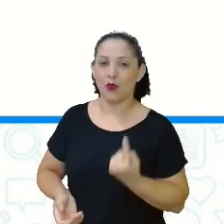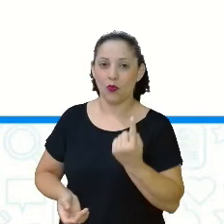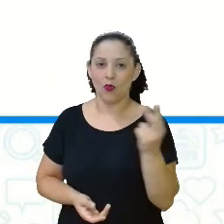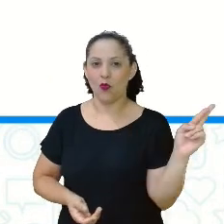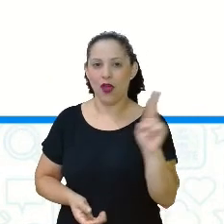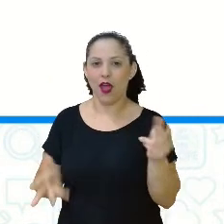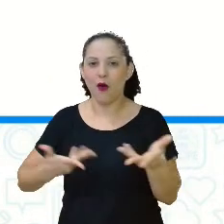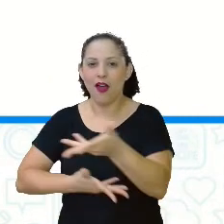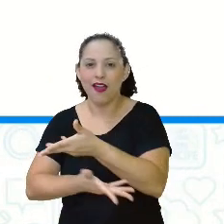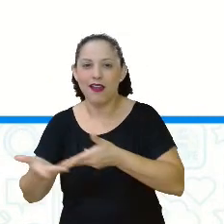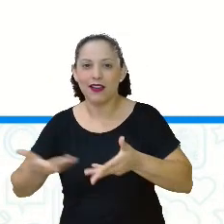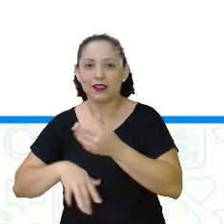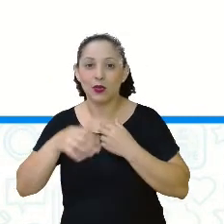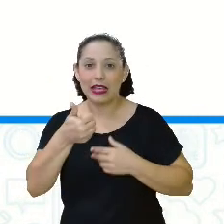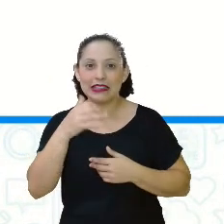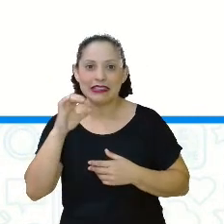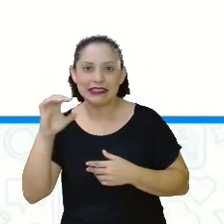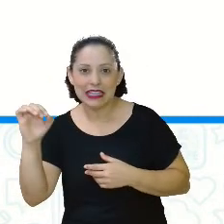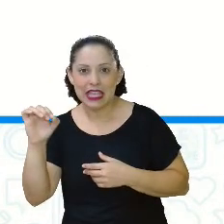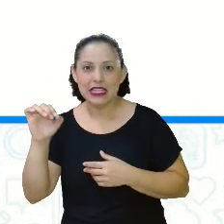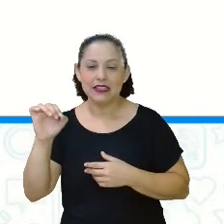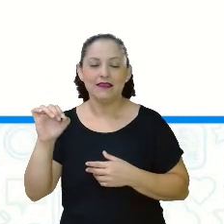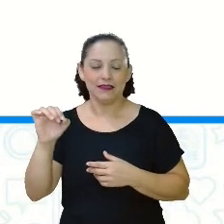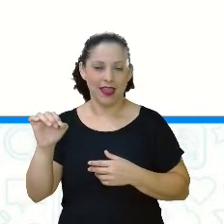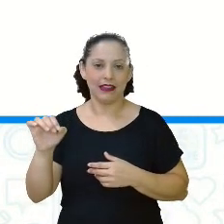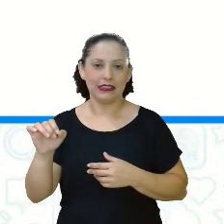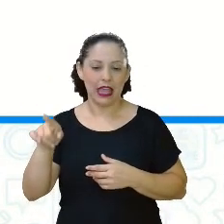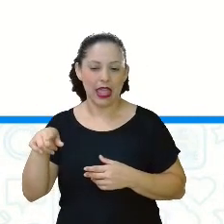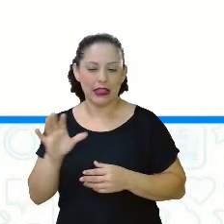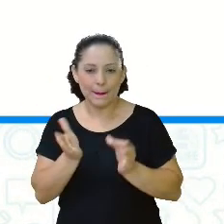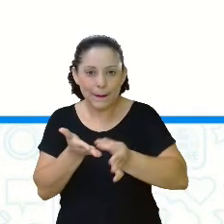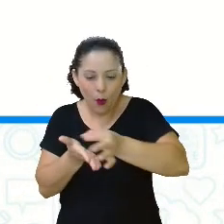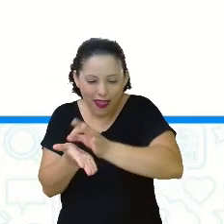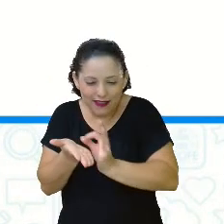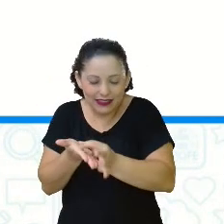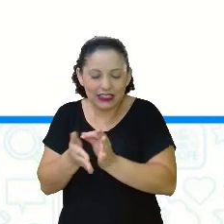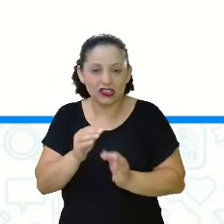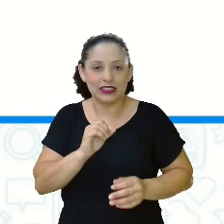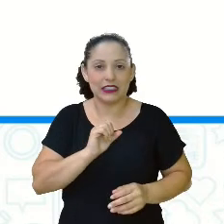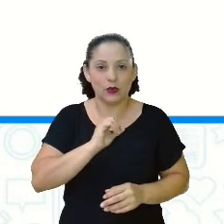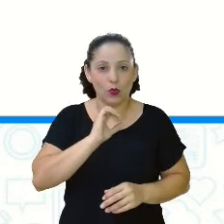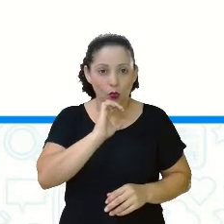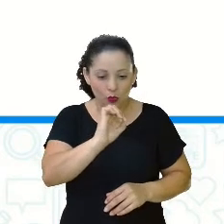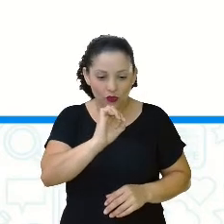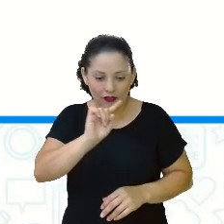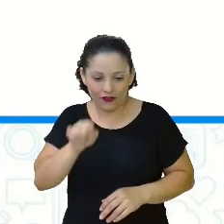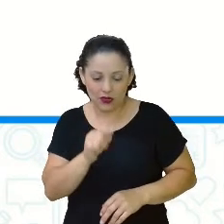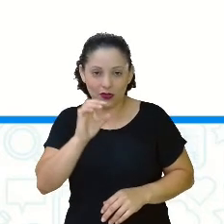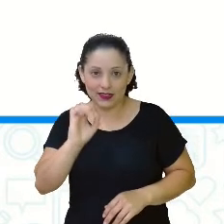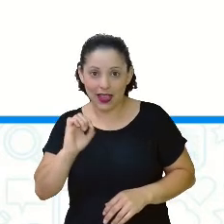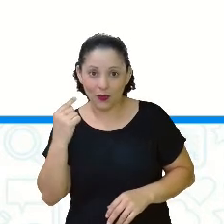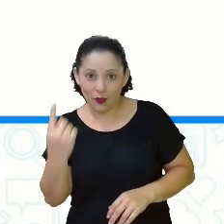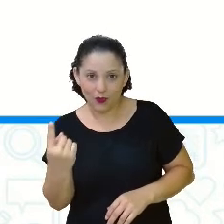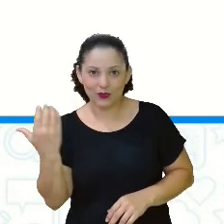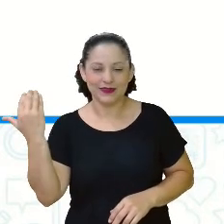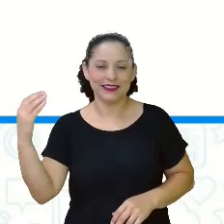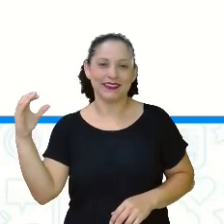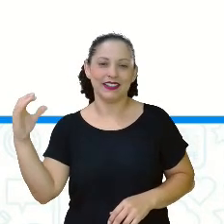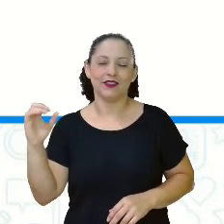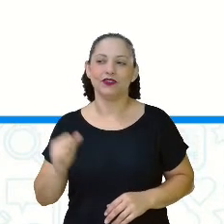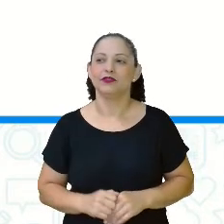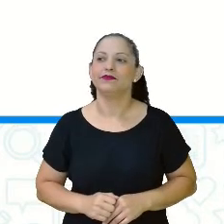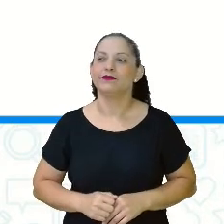a cem moedinhas de um centavo. Faz assim, desenha e responde. Represente na forma